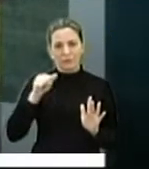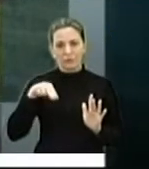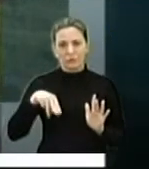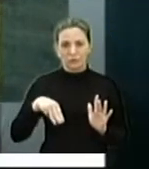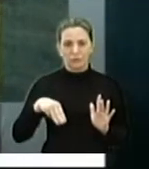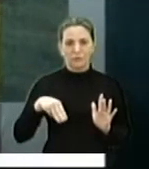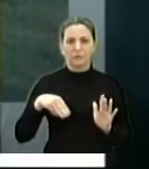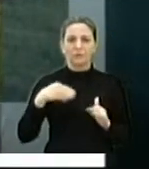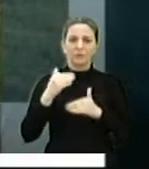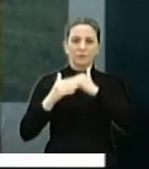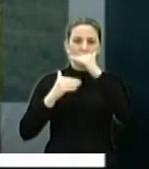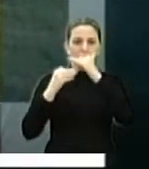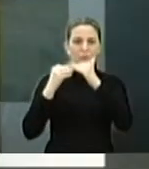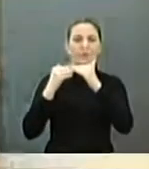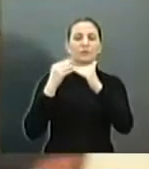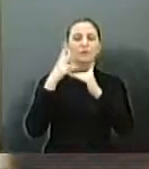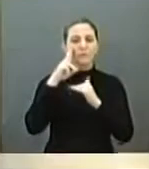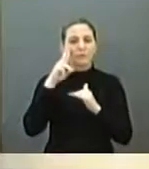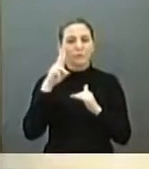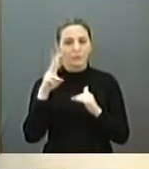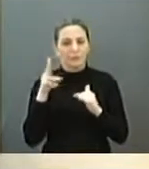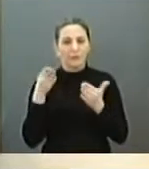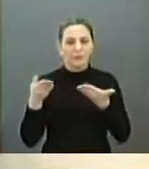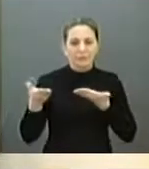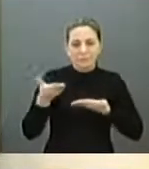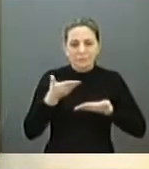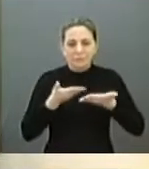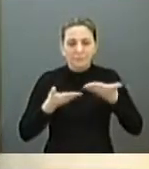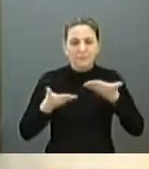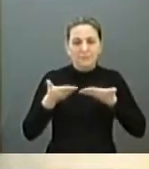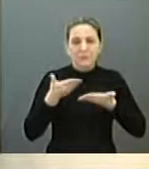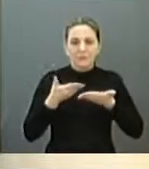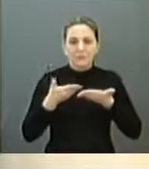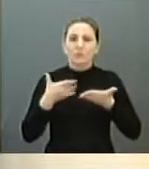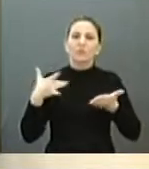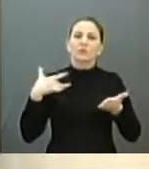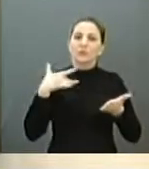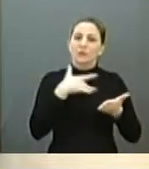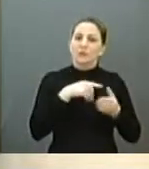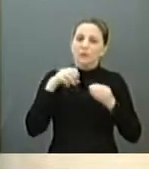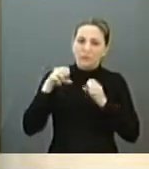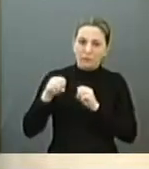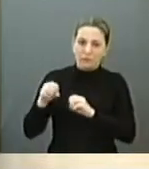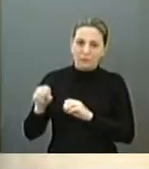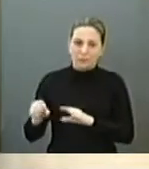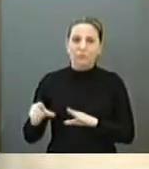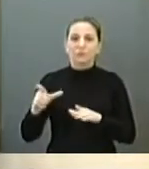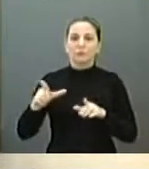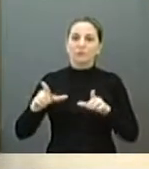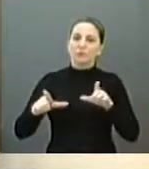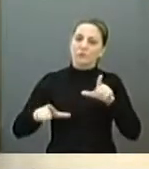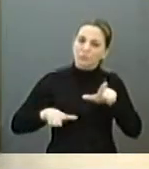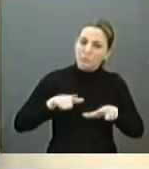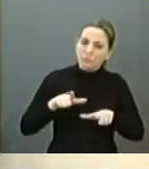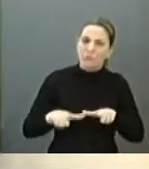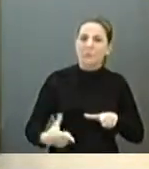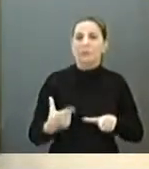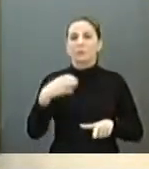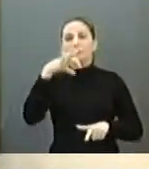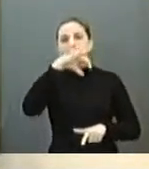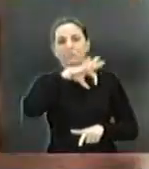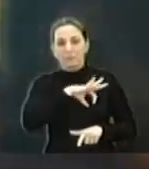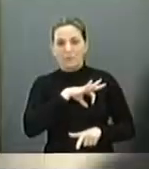os parâmetros municipais na saúde, na educação e no emprego e renda.